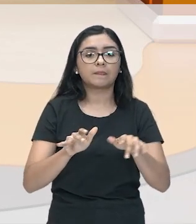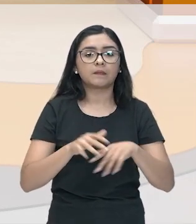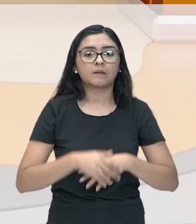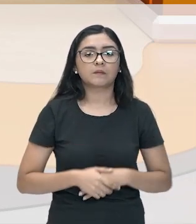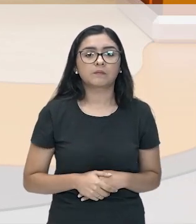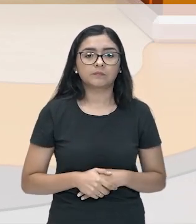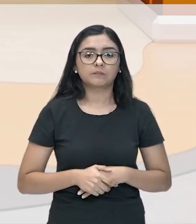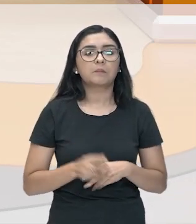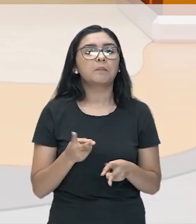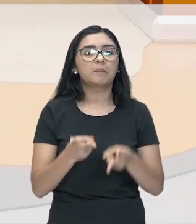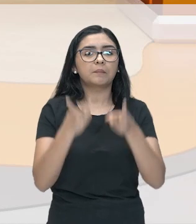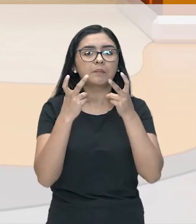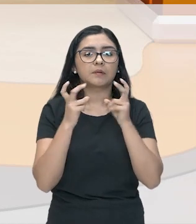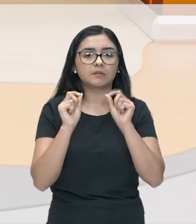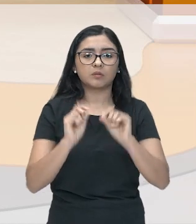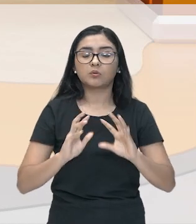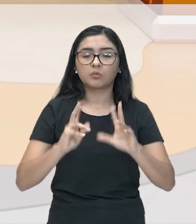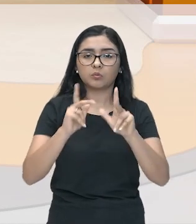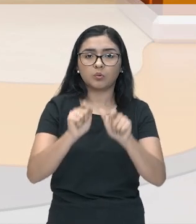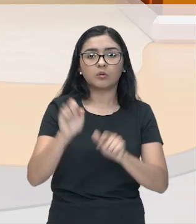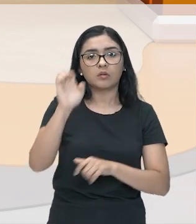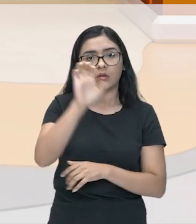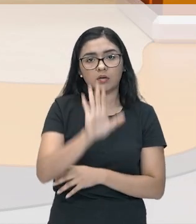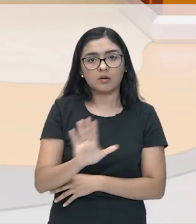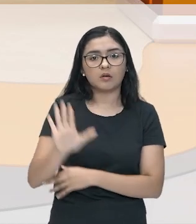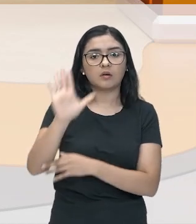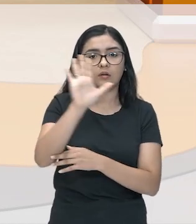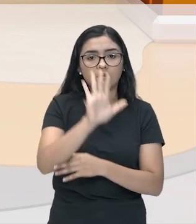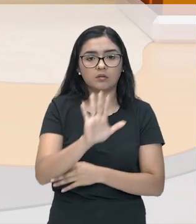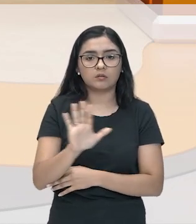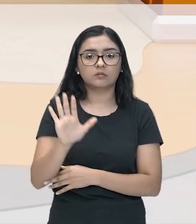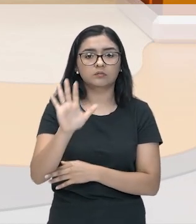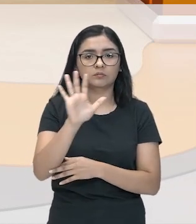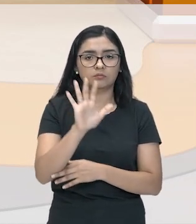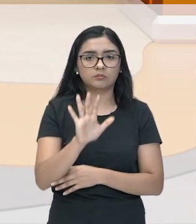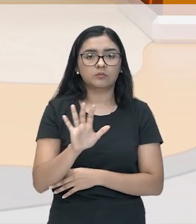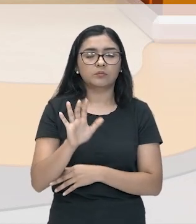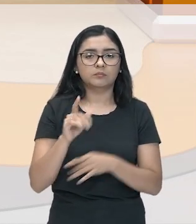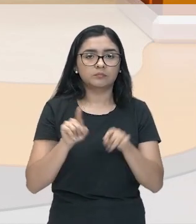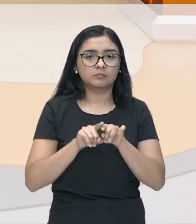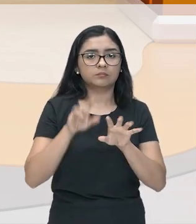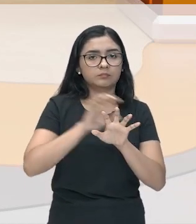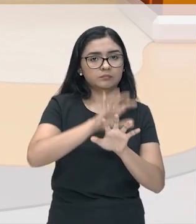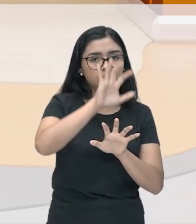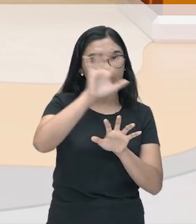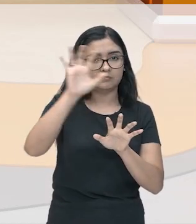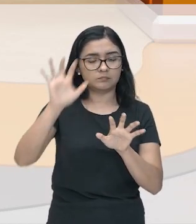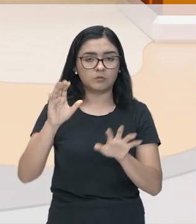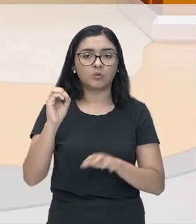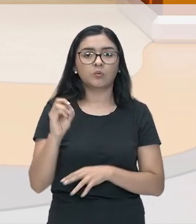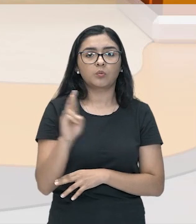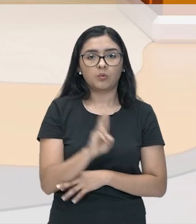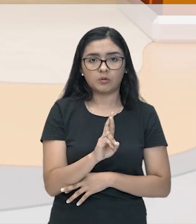como a gente pode observar, por toda a Europa e também uma vasta região no Oriente, ali na região do